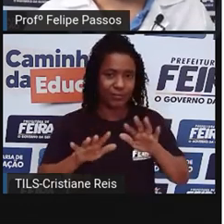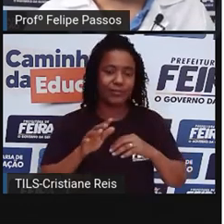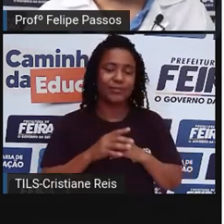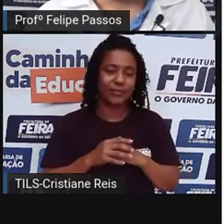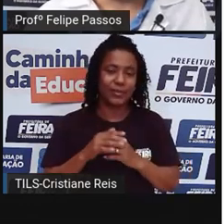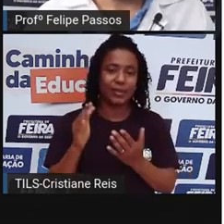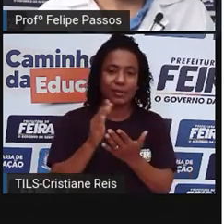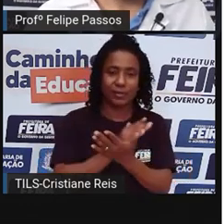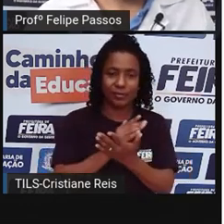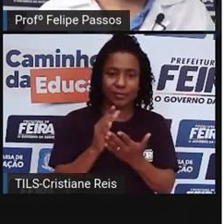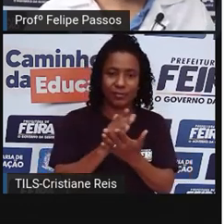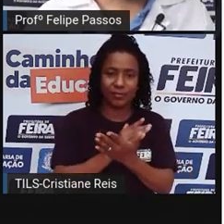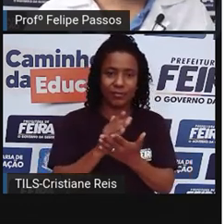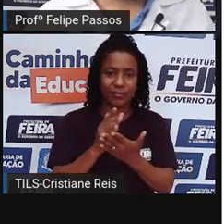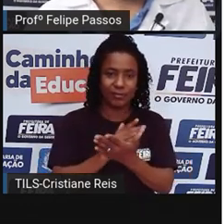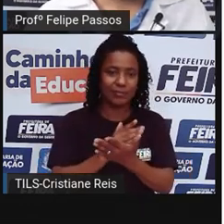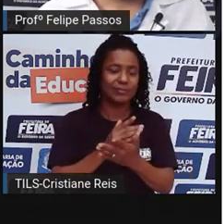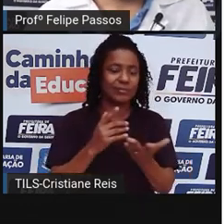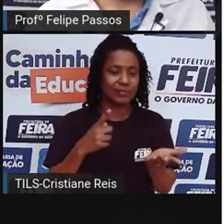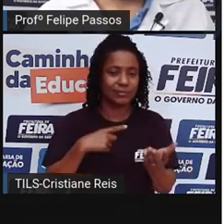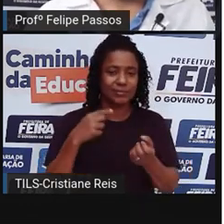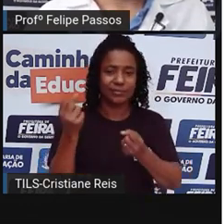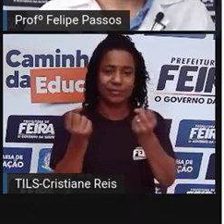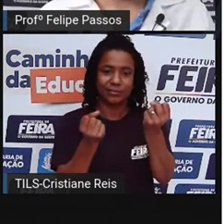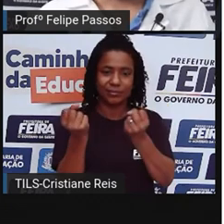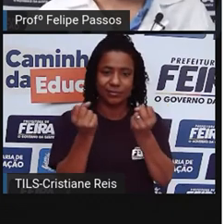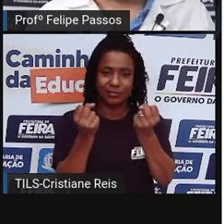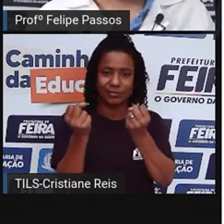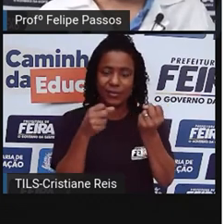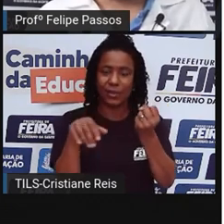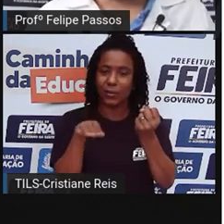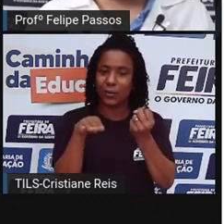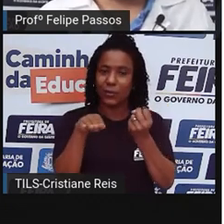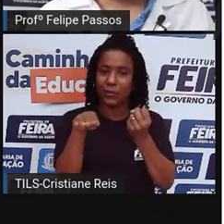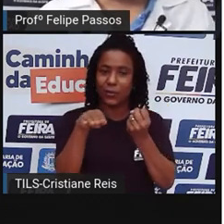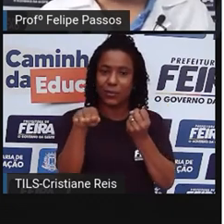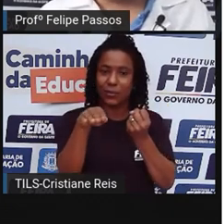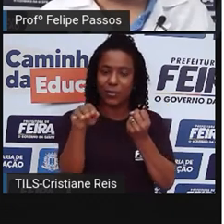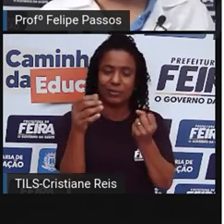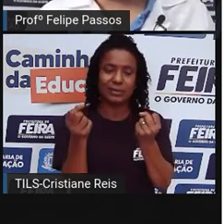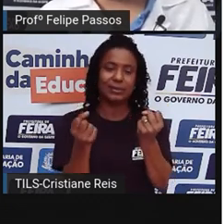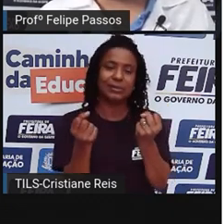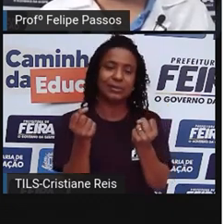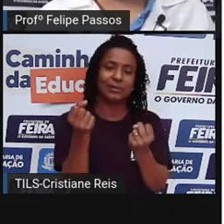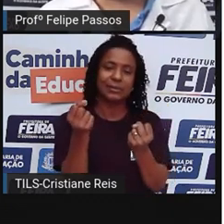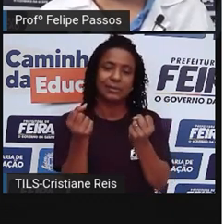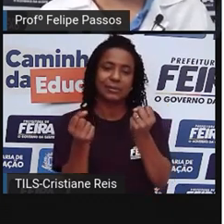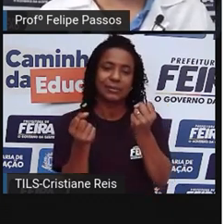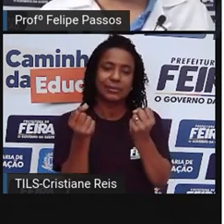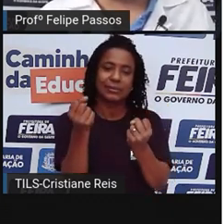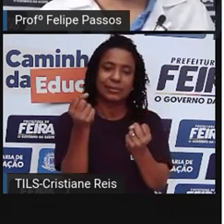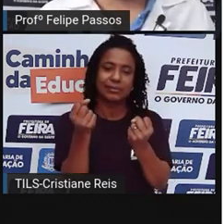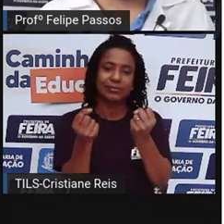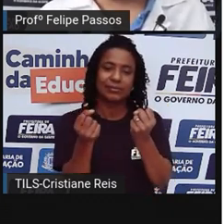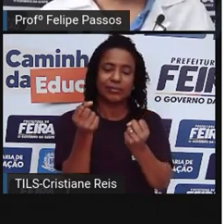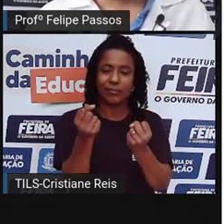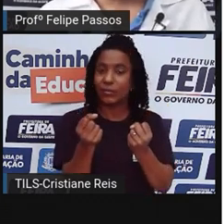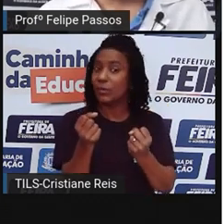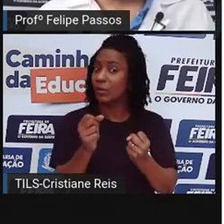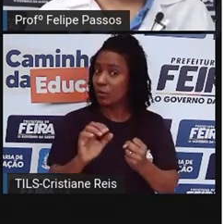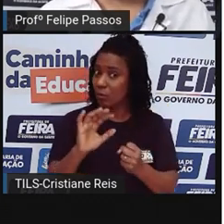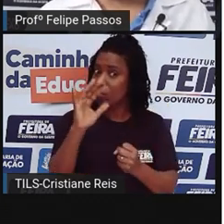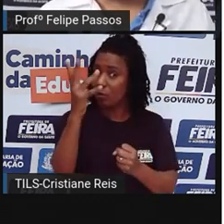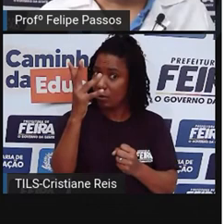média, alta, se você andar devagar, você também pode causar um acidente? Então, tem que ter uma velocidade compatível com a via.